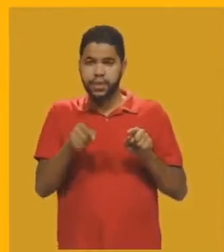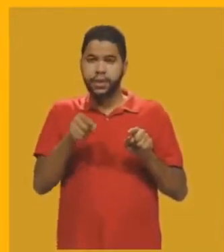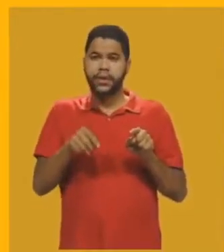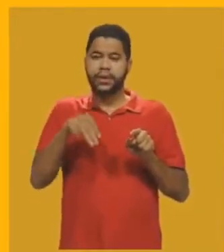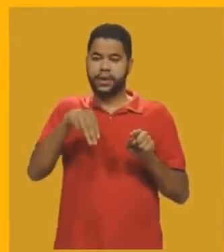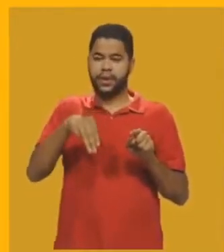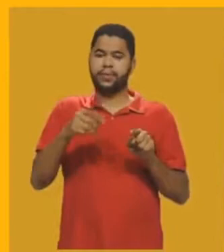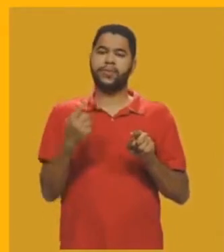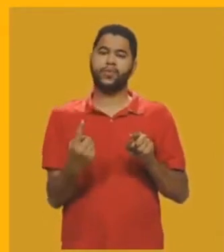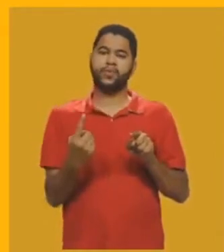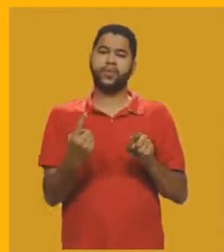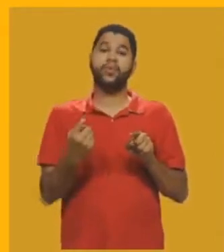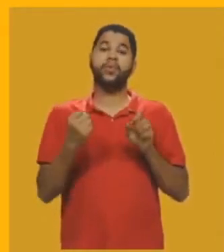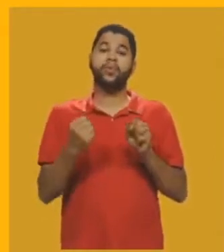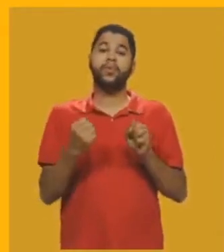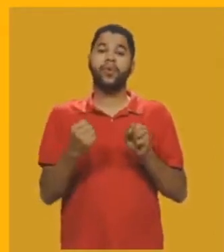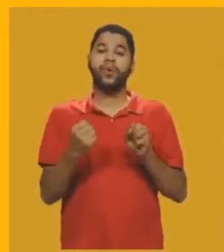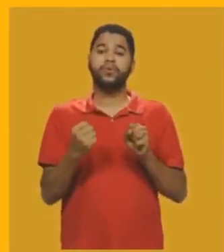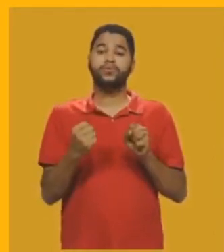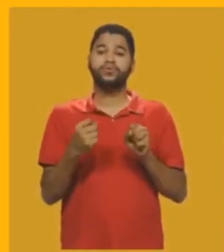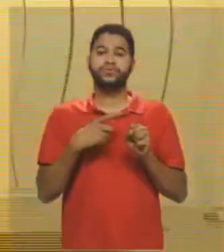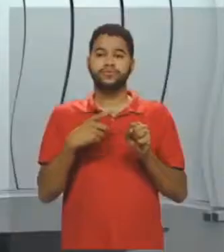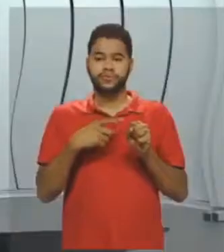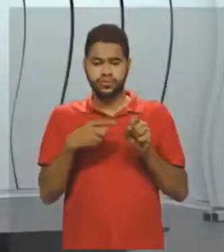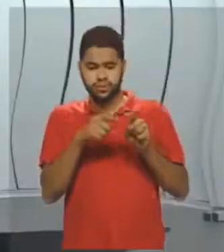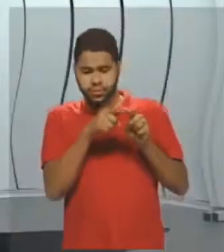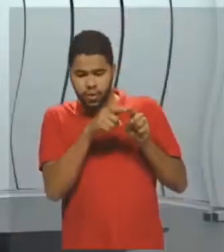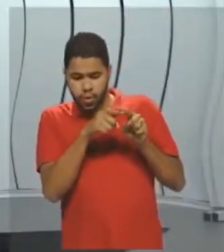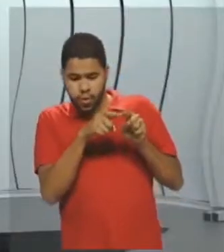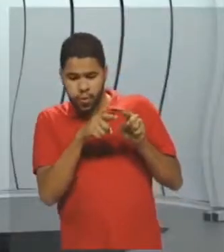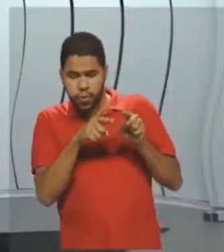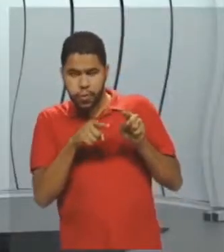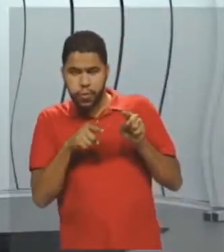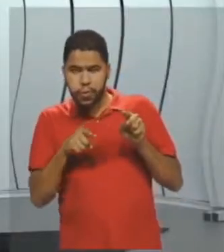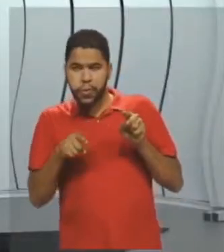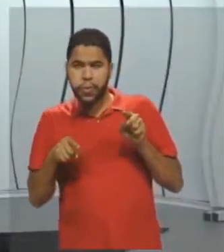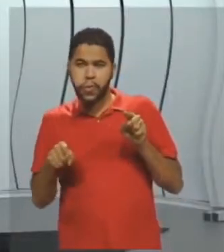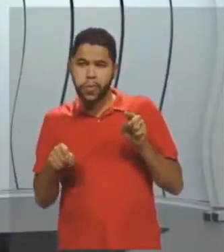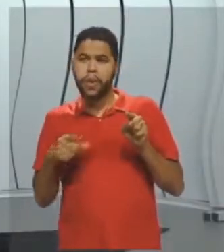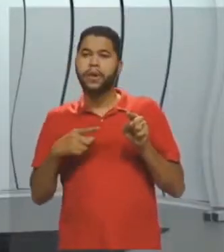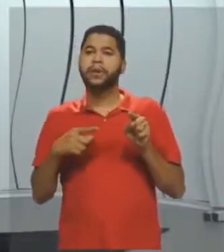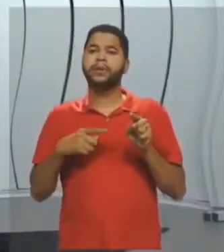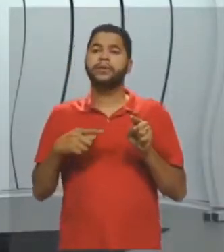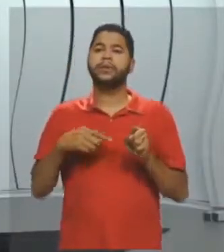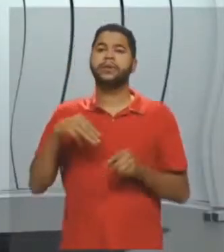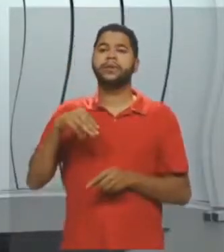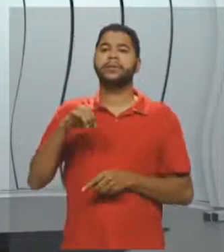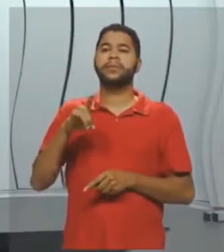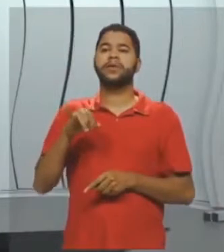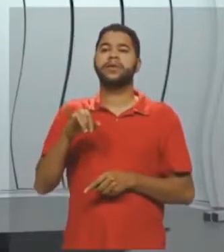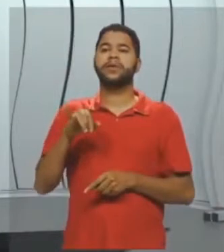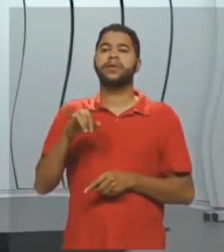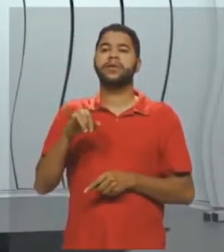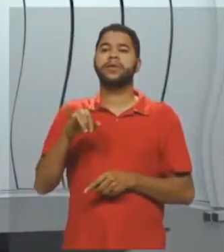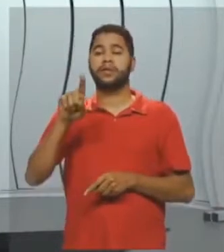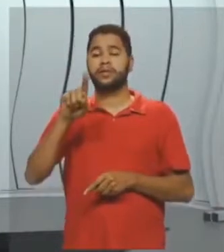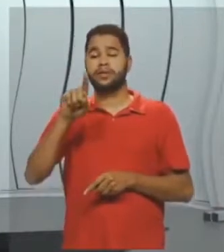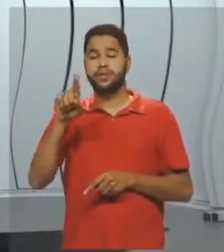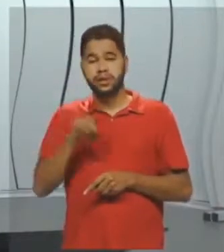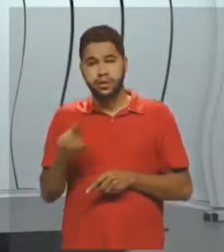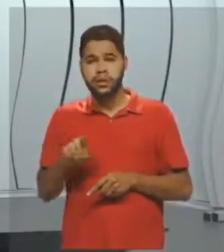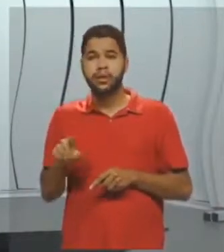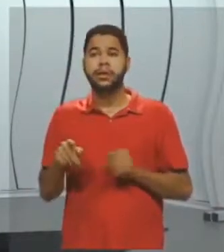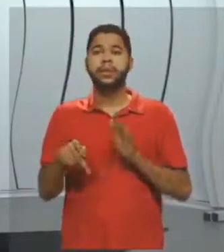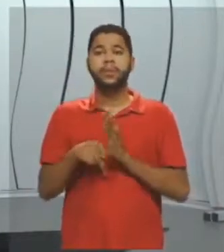eu posso traçar uma perpendicular, que eu tenho a mediatriz desse lado